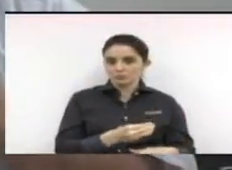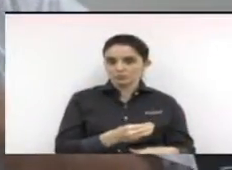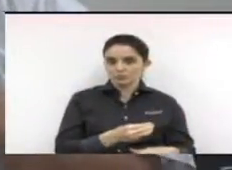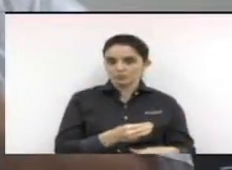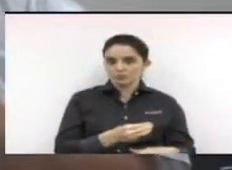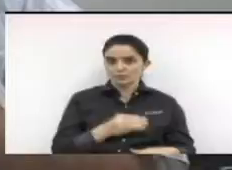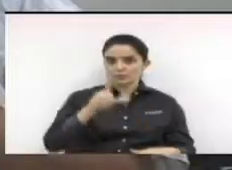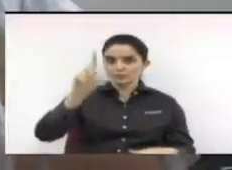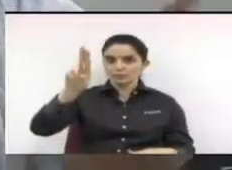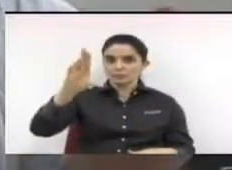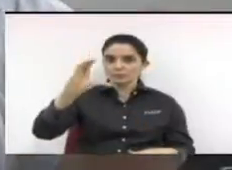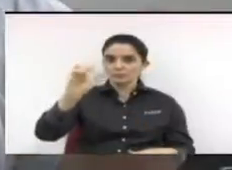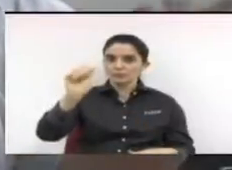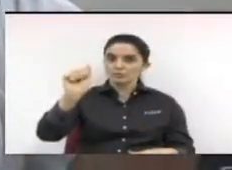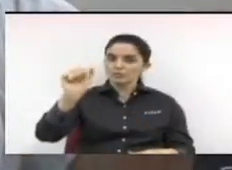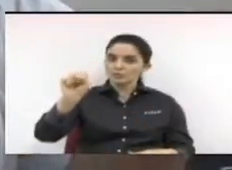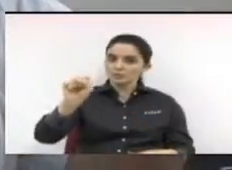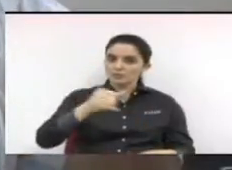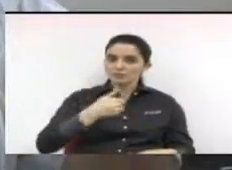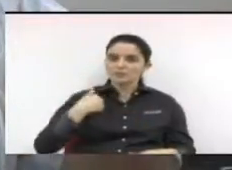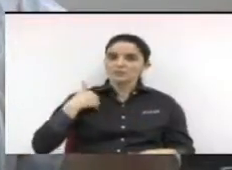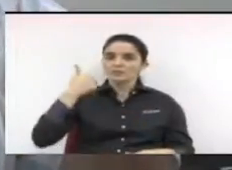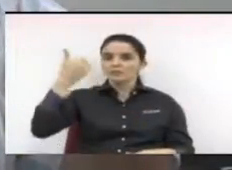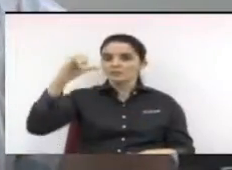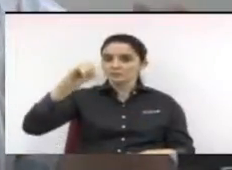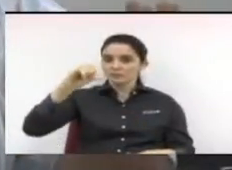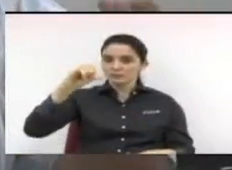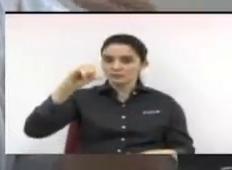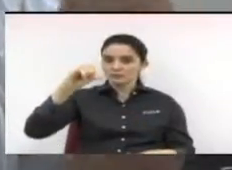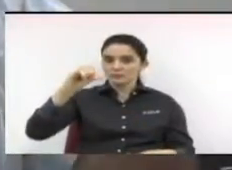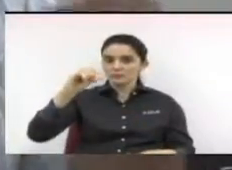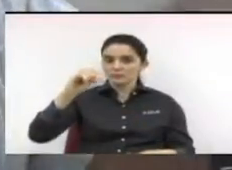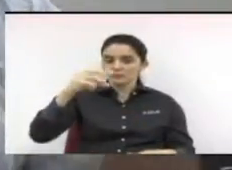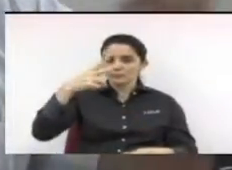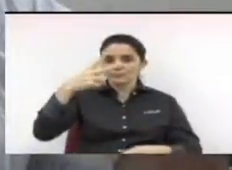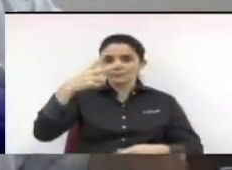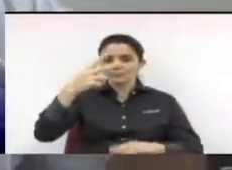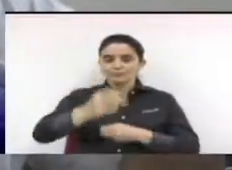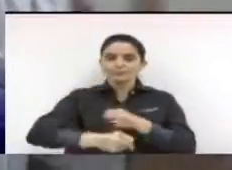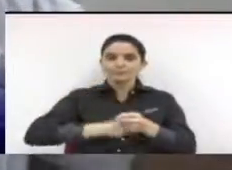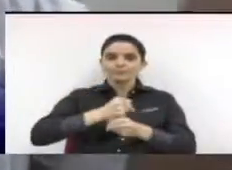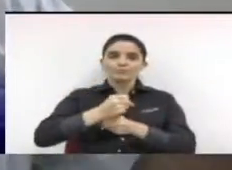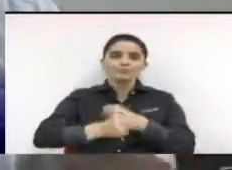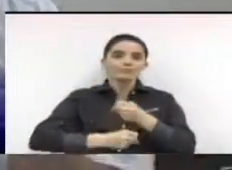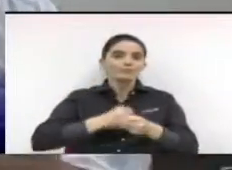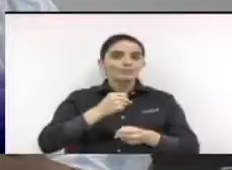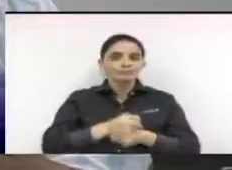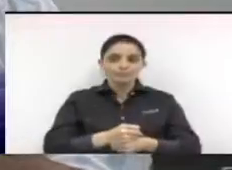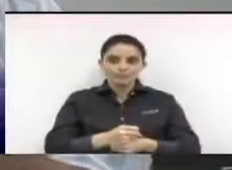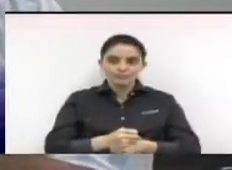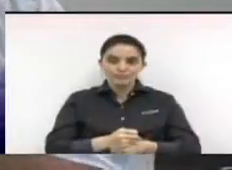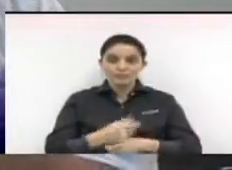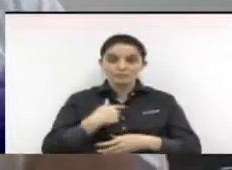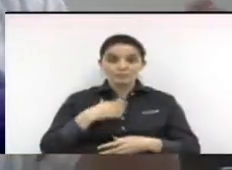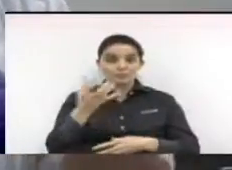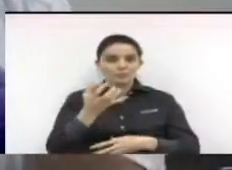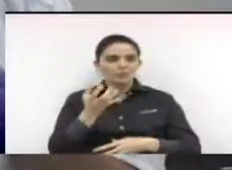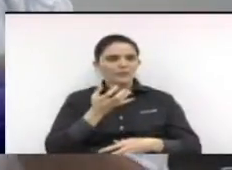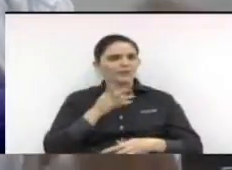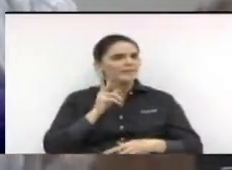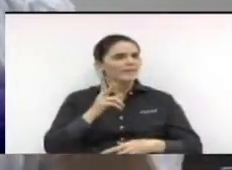anos se formou lá dois anos estudando e eu torcia para esse tempo não passar para ele ficar lá